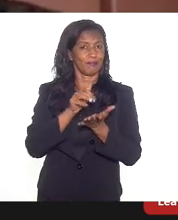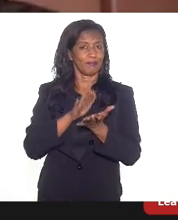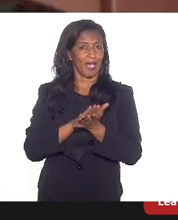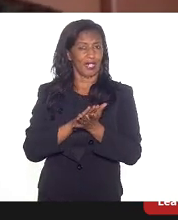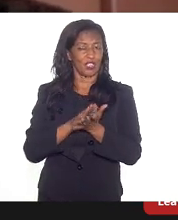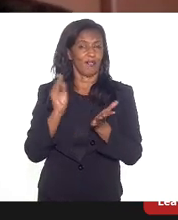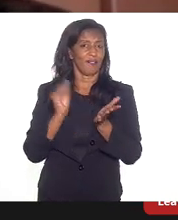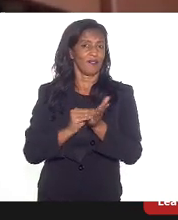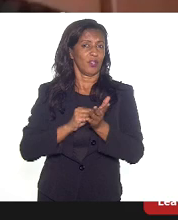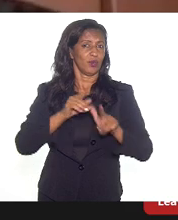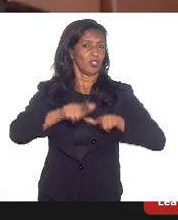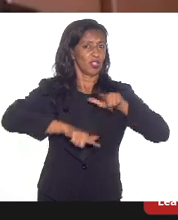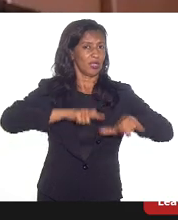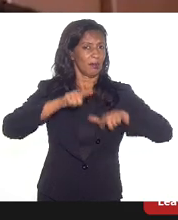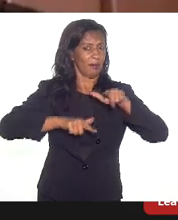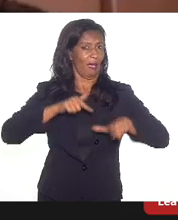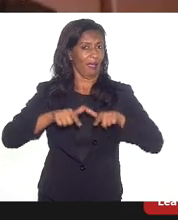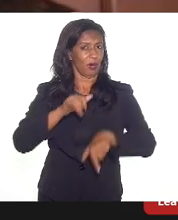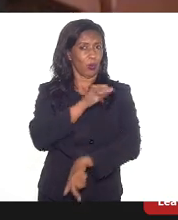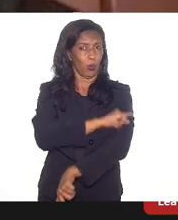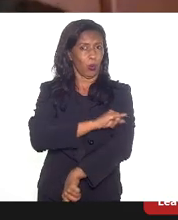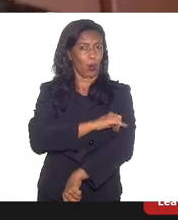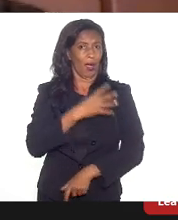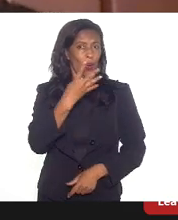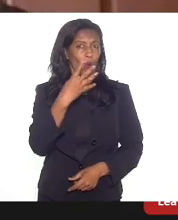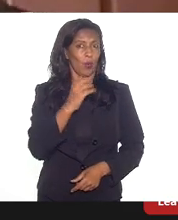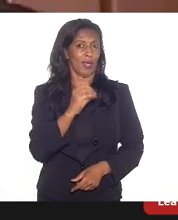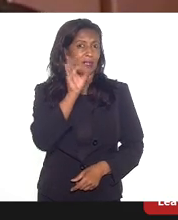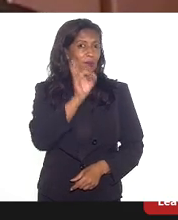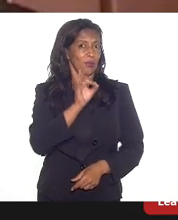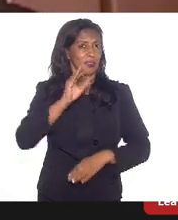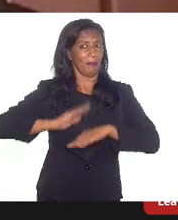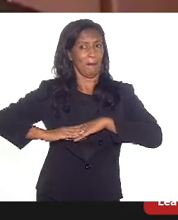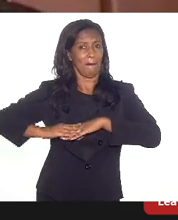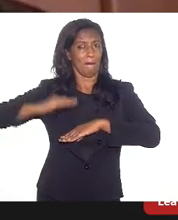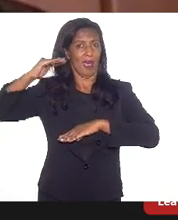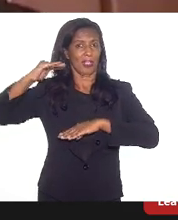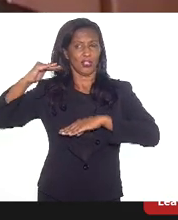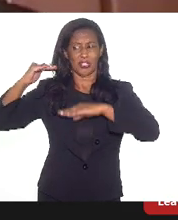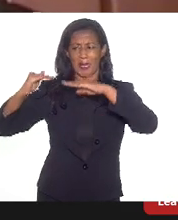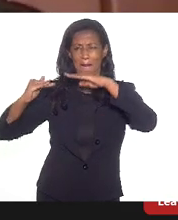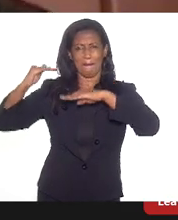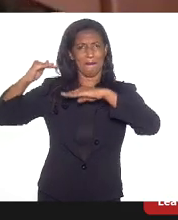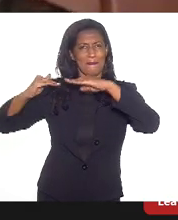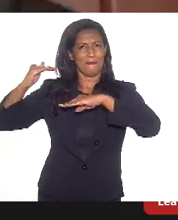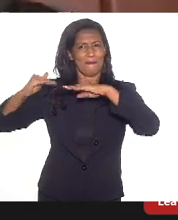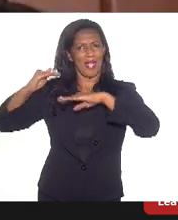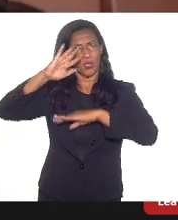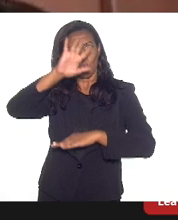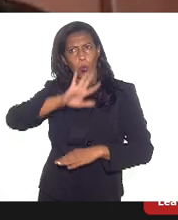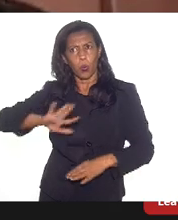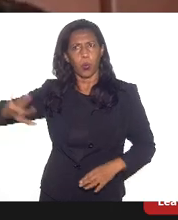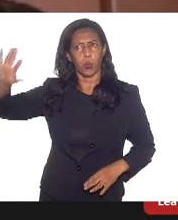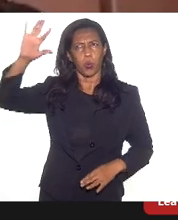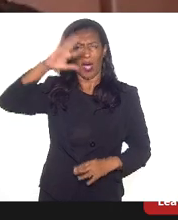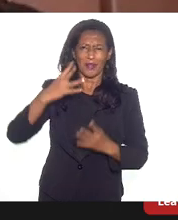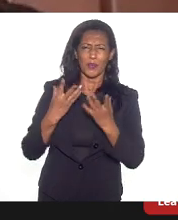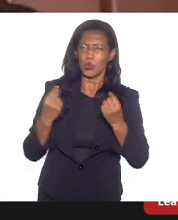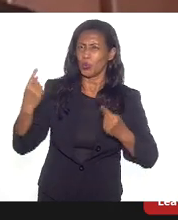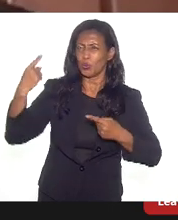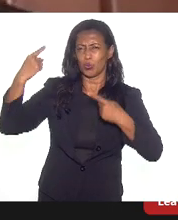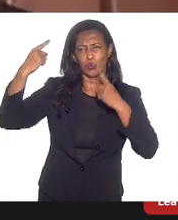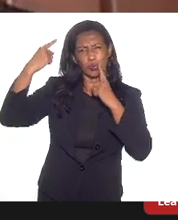Brasil, no Estado do Rio de Janeiro, é 40% maior que a média nacional. Então, são muitos desafios,